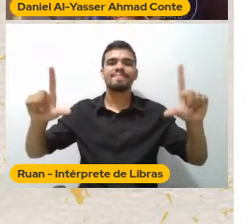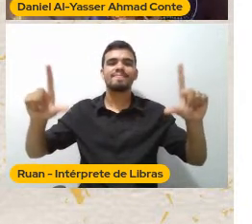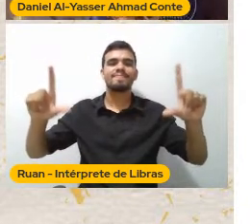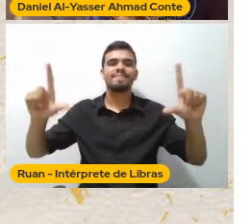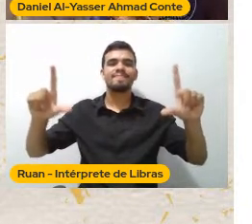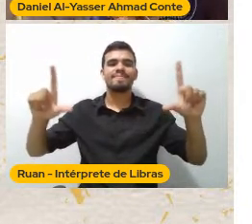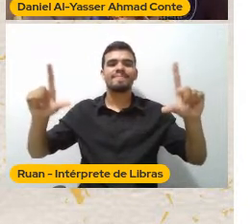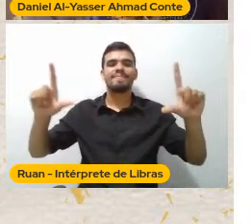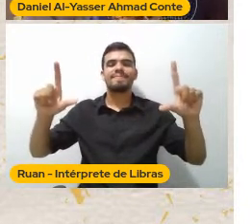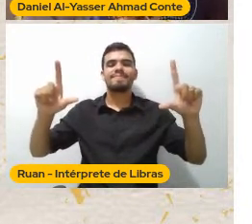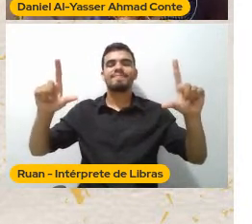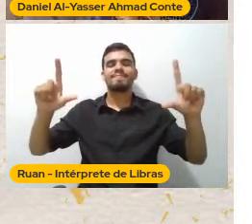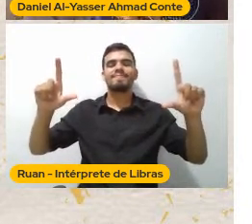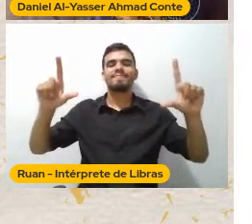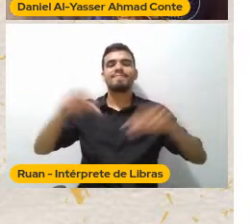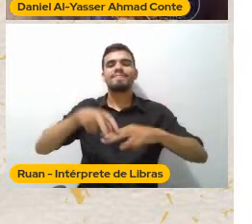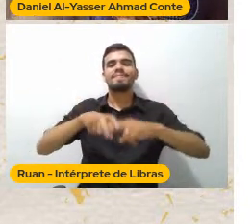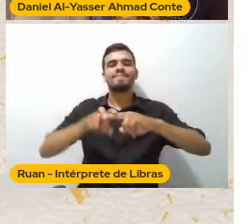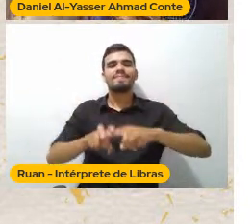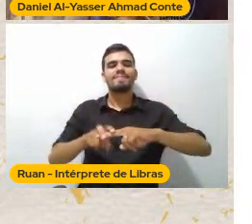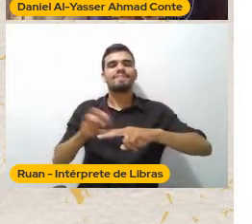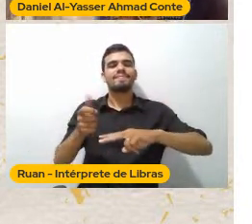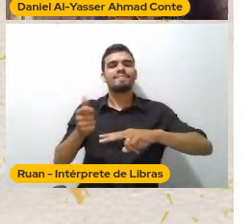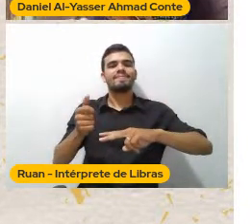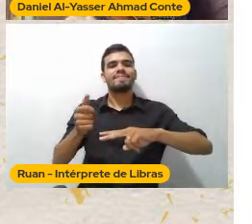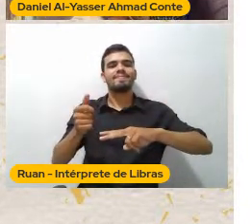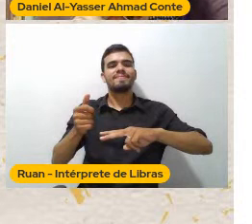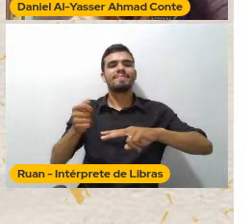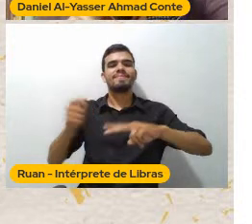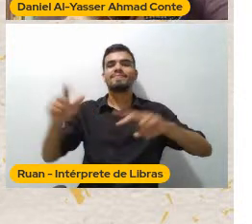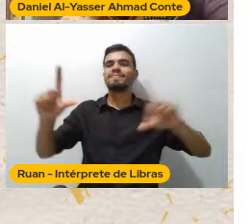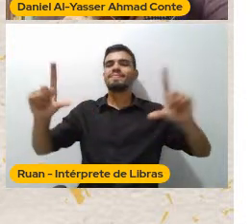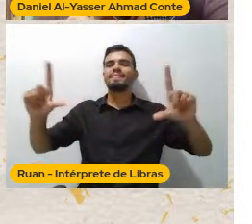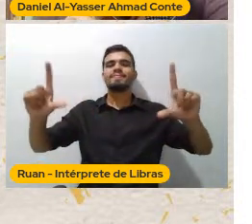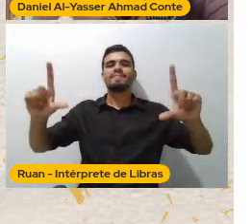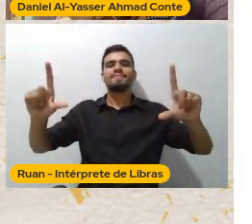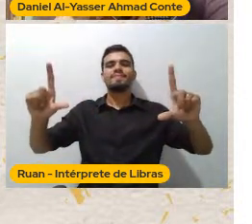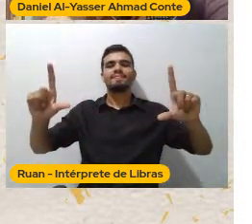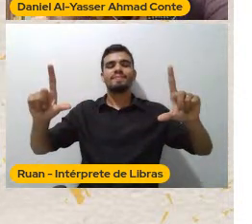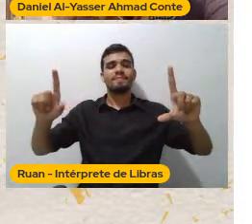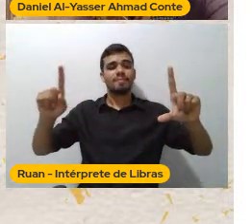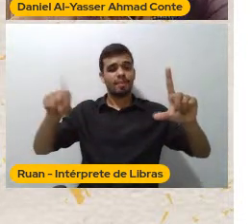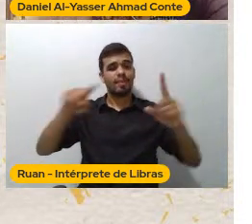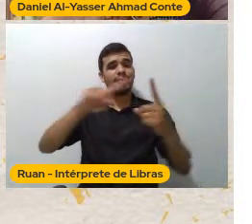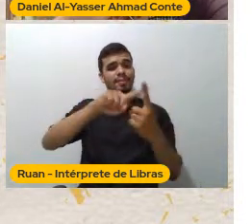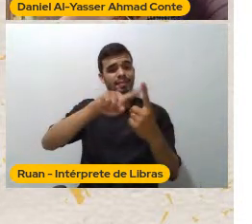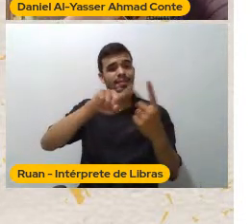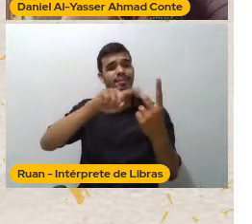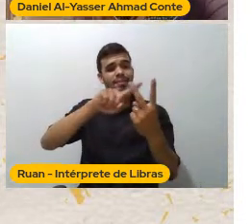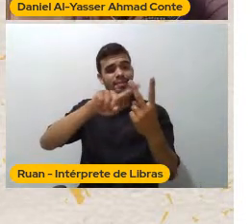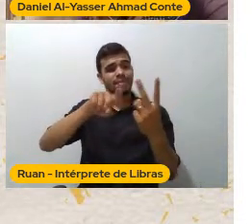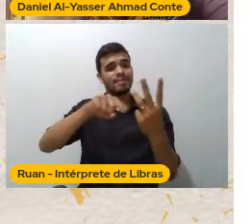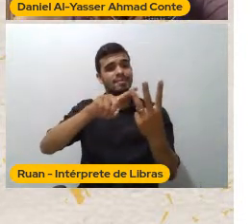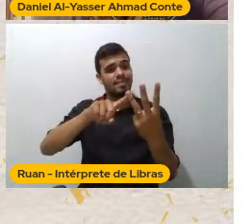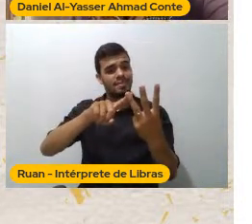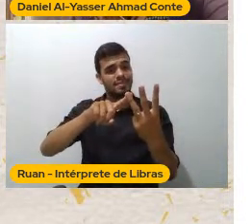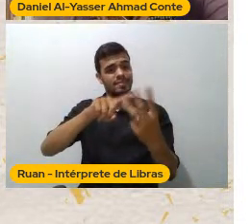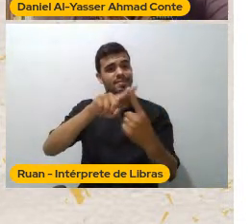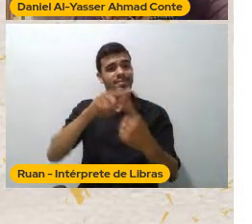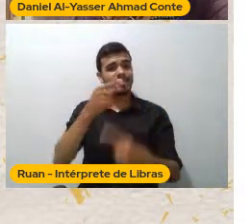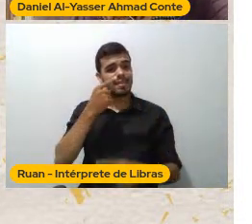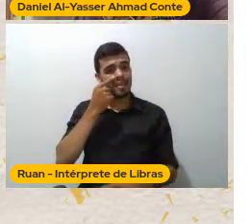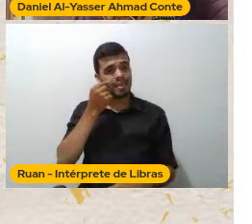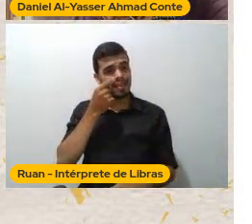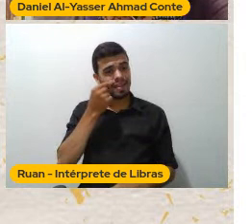Gerações e gerações A partir de um tripé De uma dualidade Muito, muito